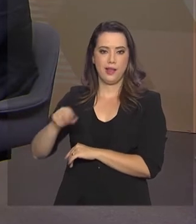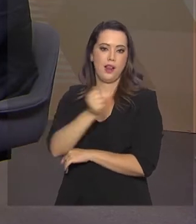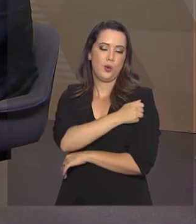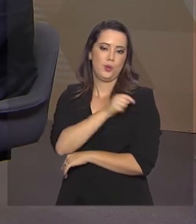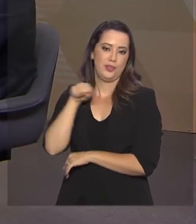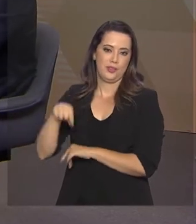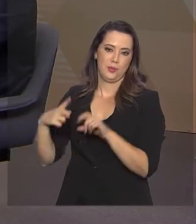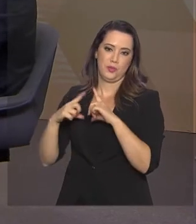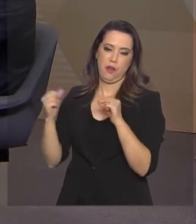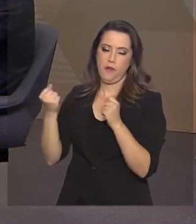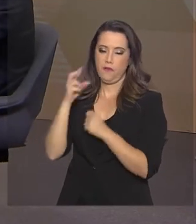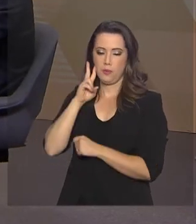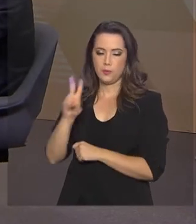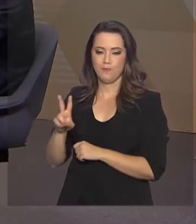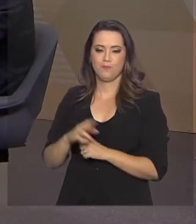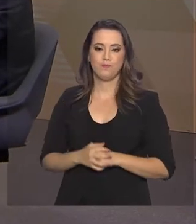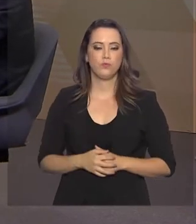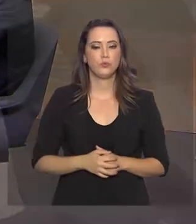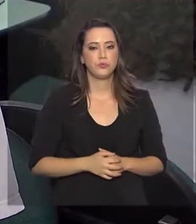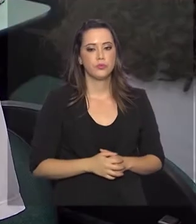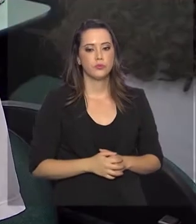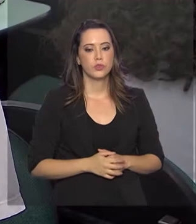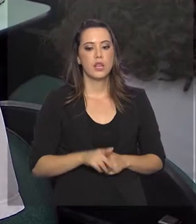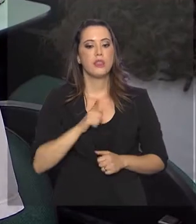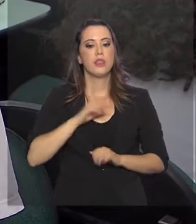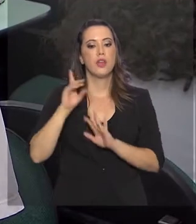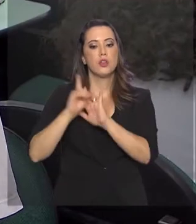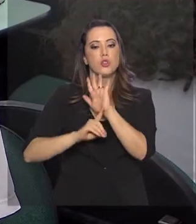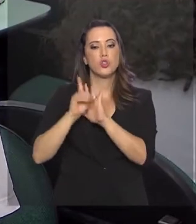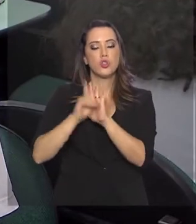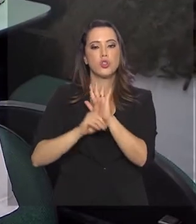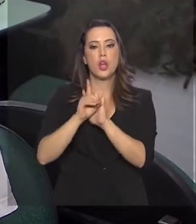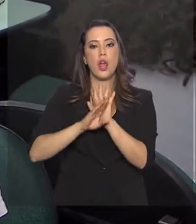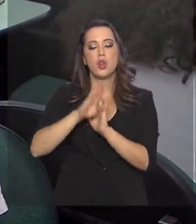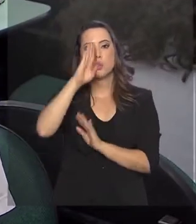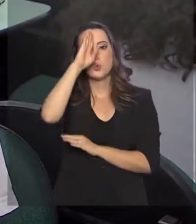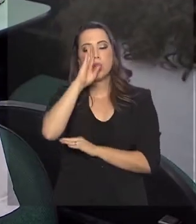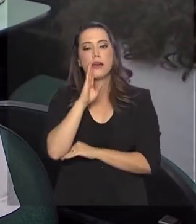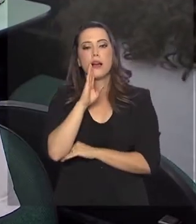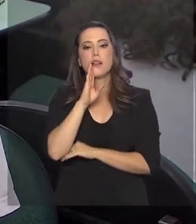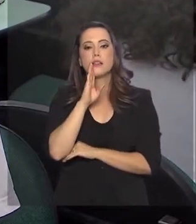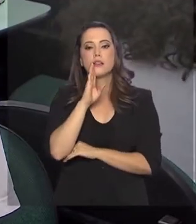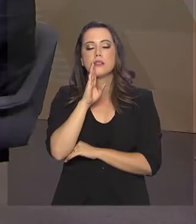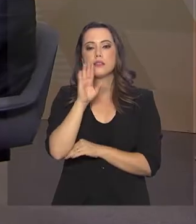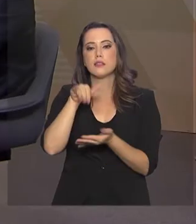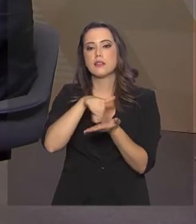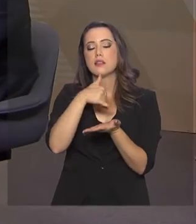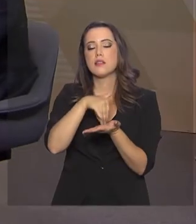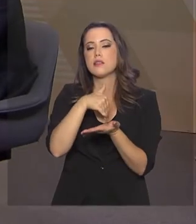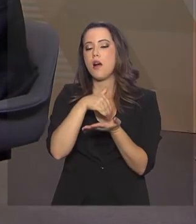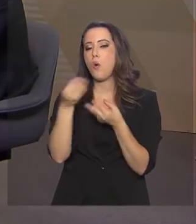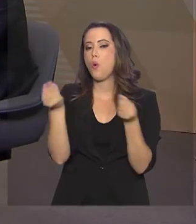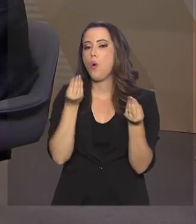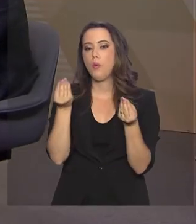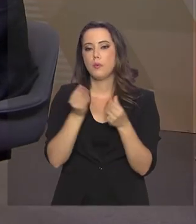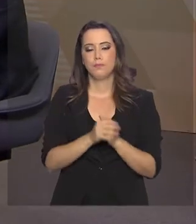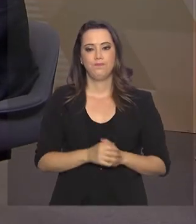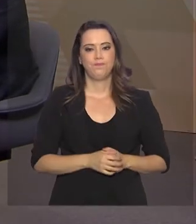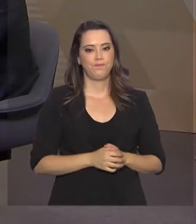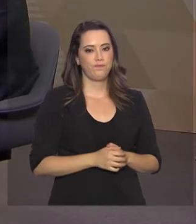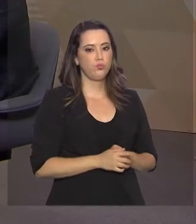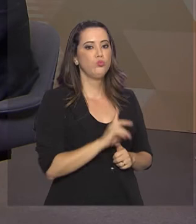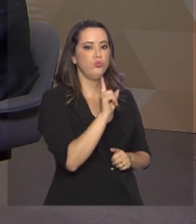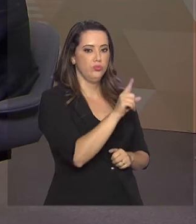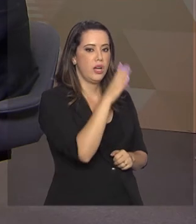Brasília. Vamos acompanhar. Quem tem direito de insenção da taxa de inscrição? A isenção, ela é dada